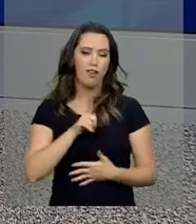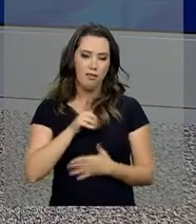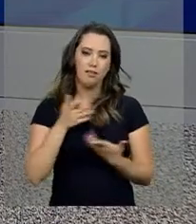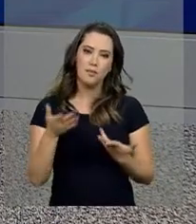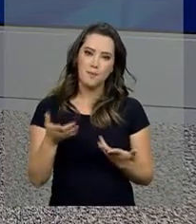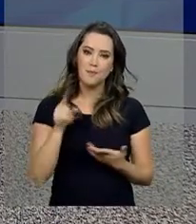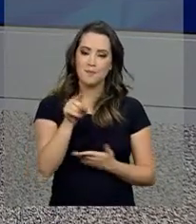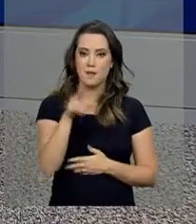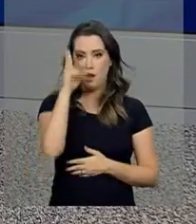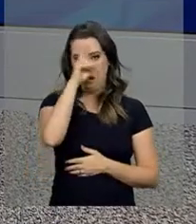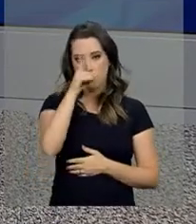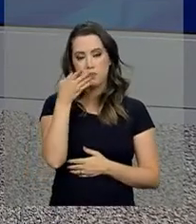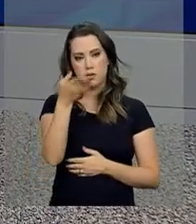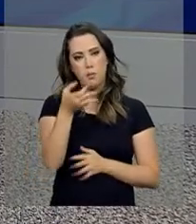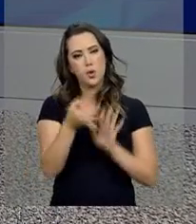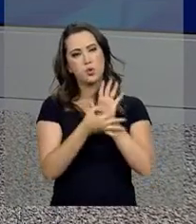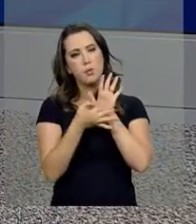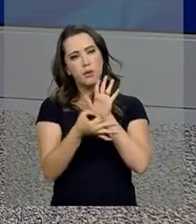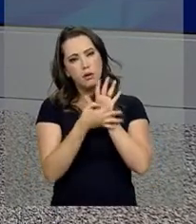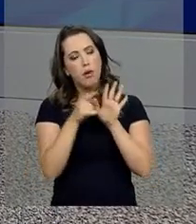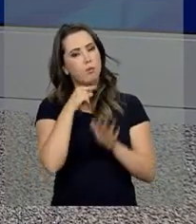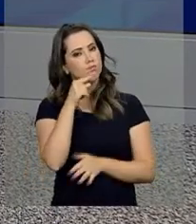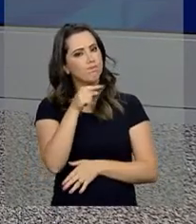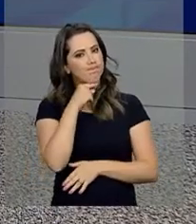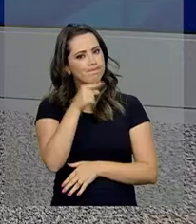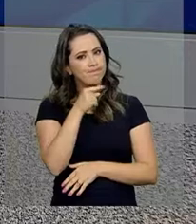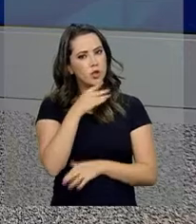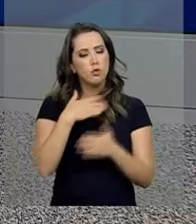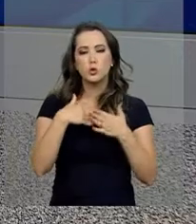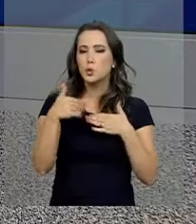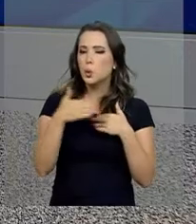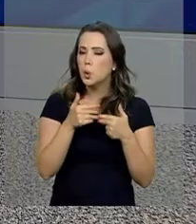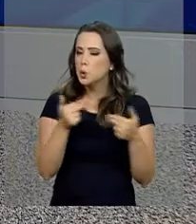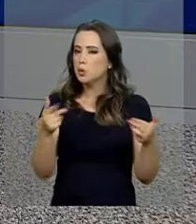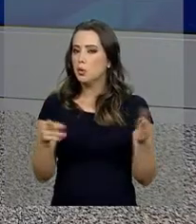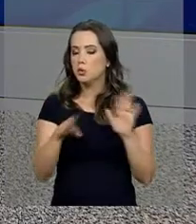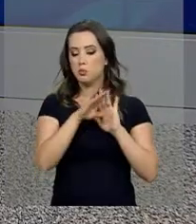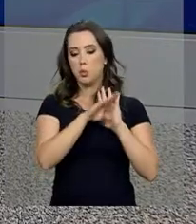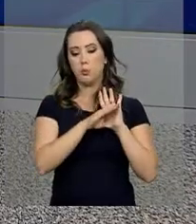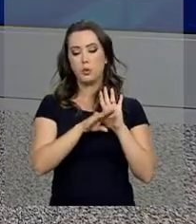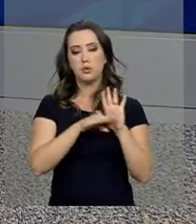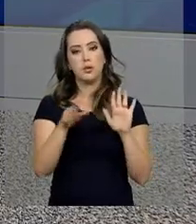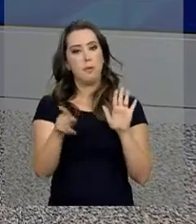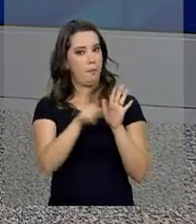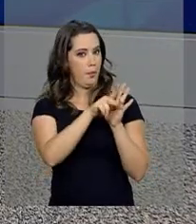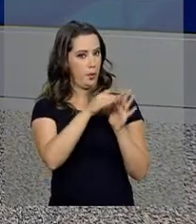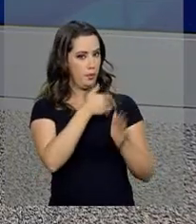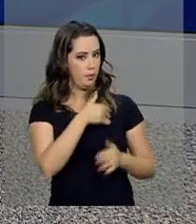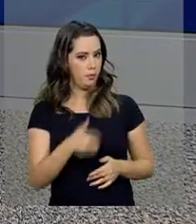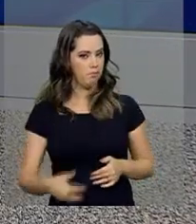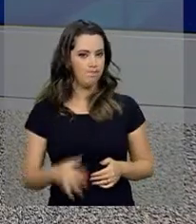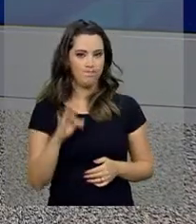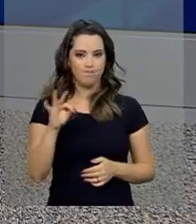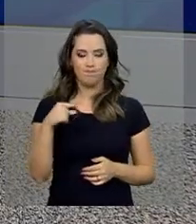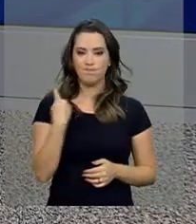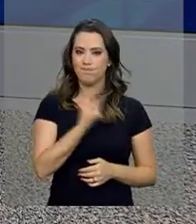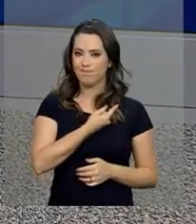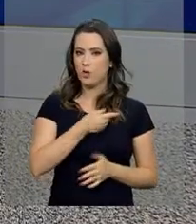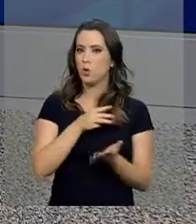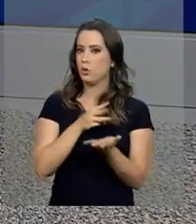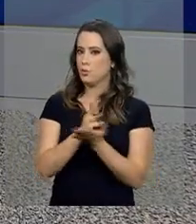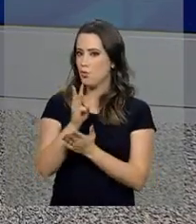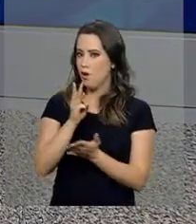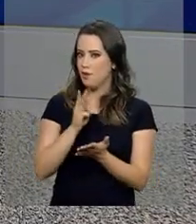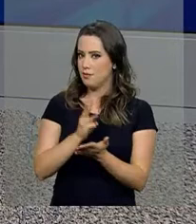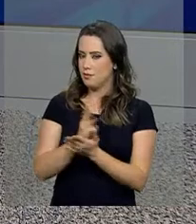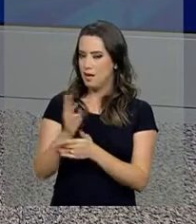Lembrando ainda que você pode mandar suas sugestões de reportagens e dúvidas sobre programas e ações do governo federal para o nosso WhatsApp.